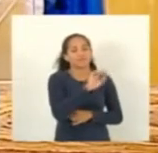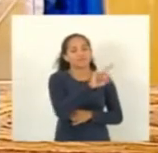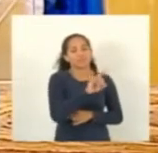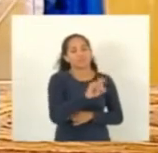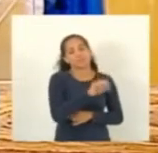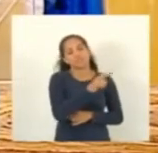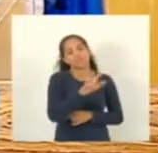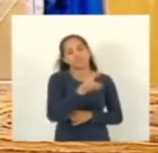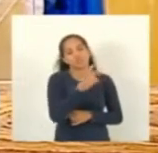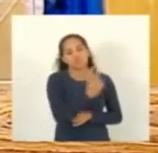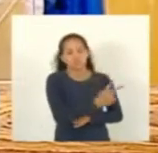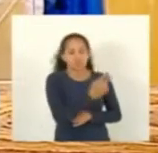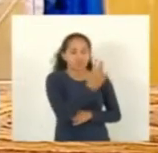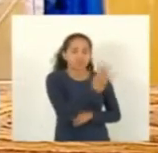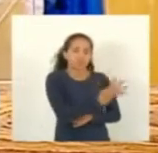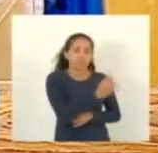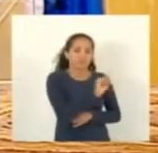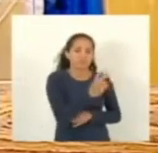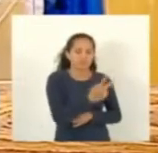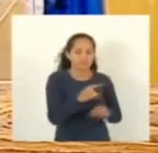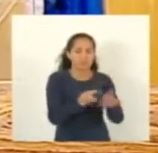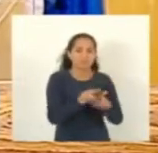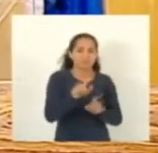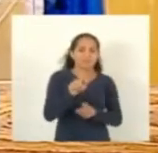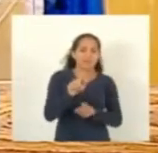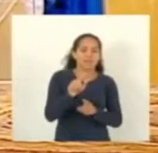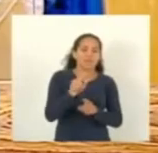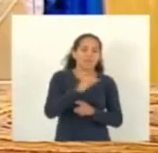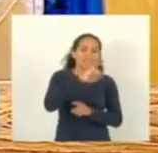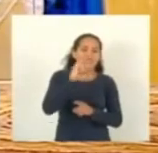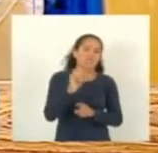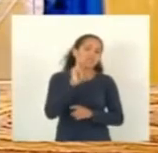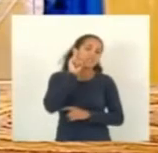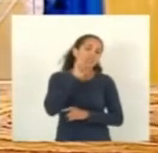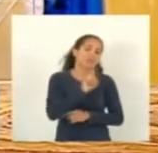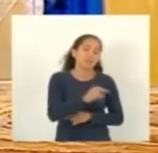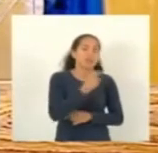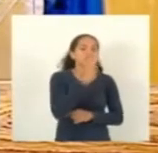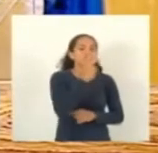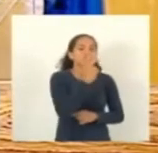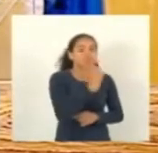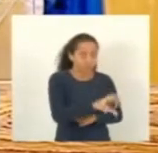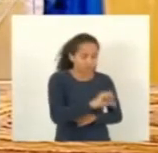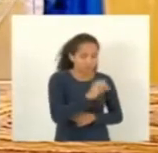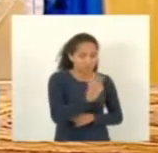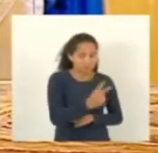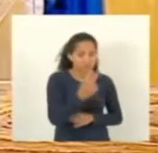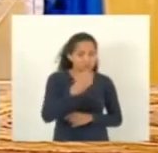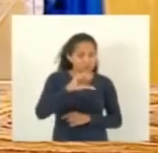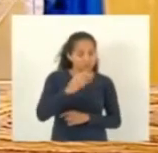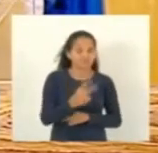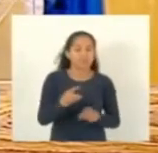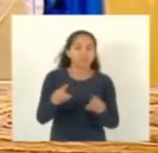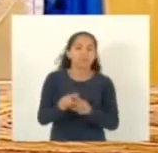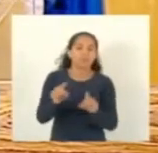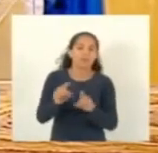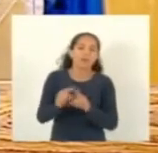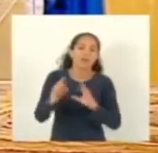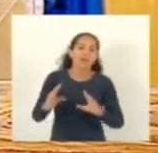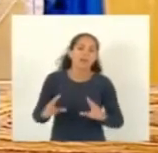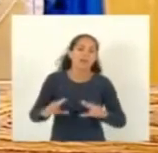436 imóveis. Jardim América, 293. Castelo Branco, 220.